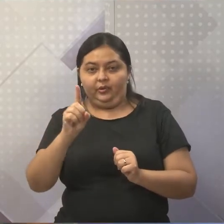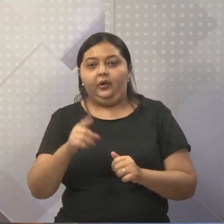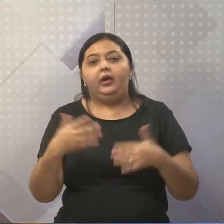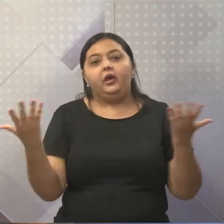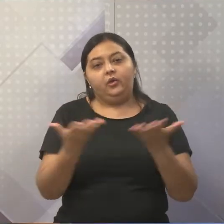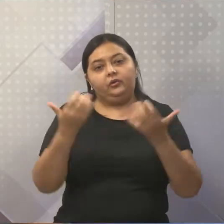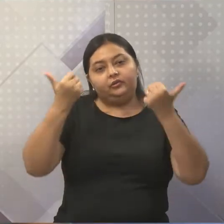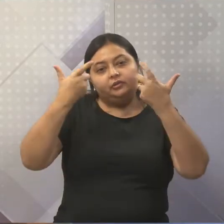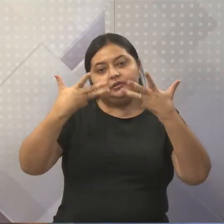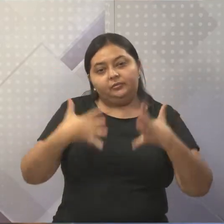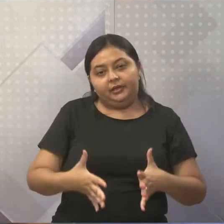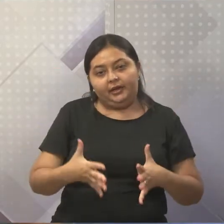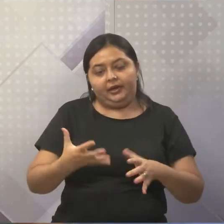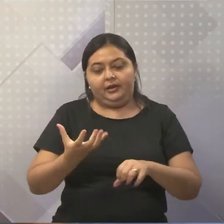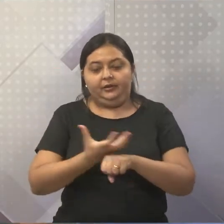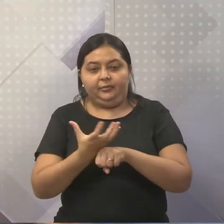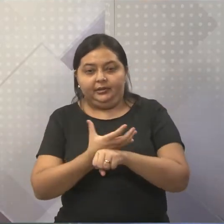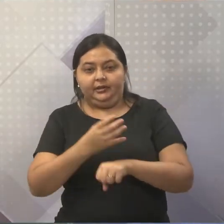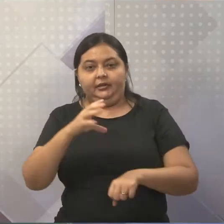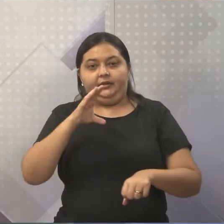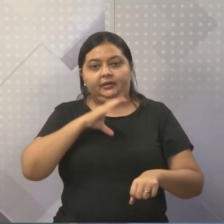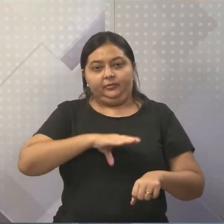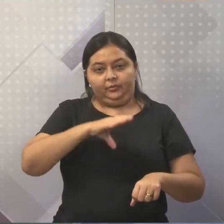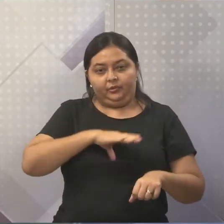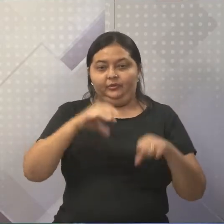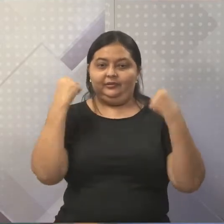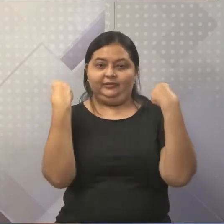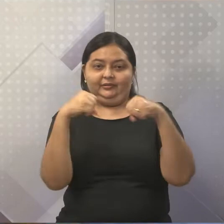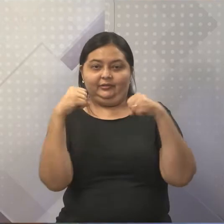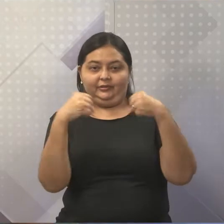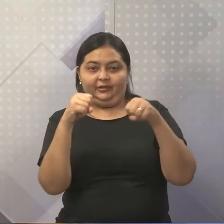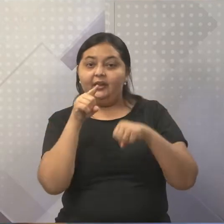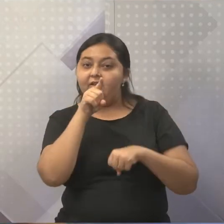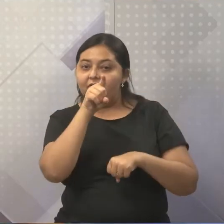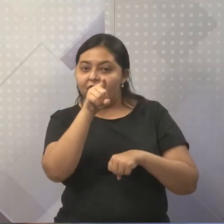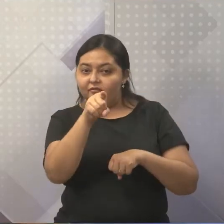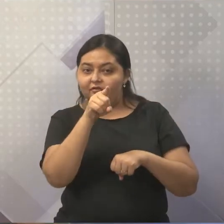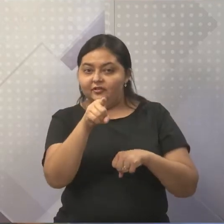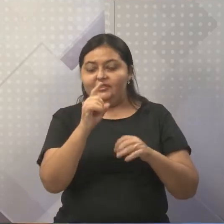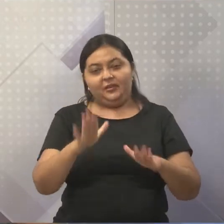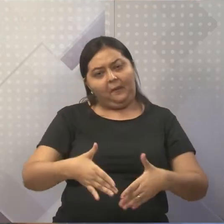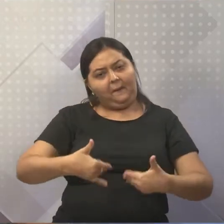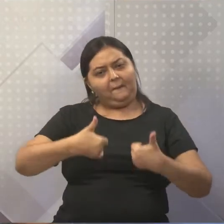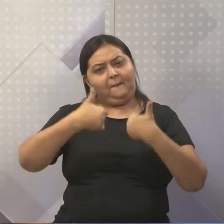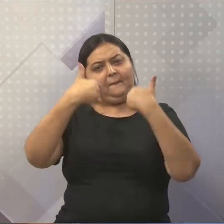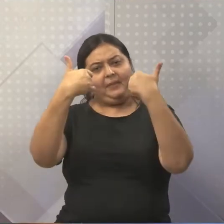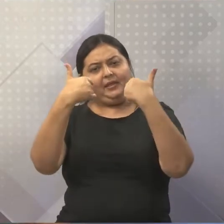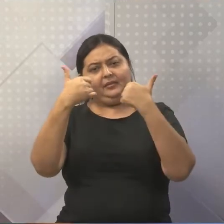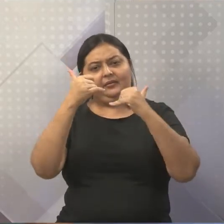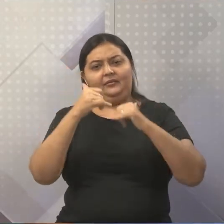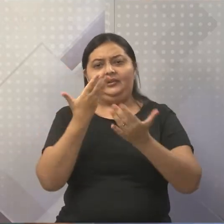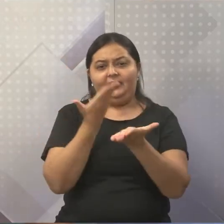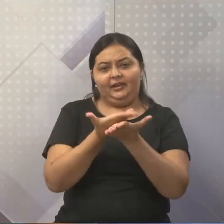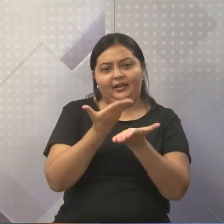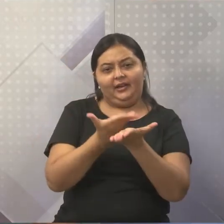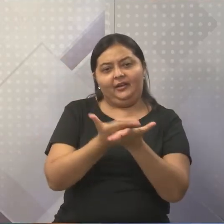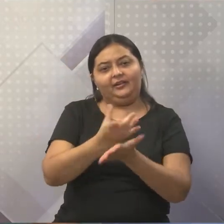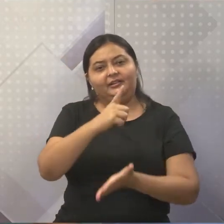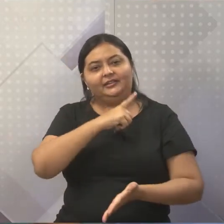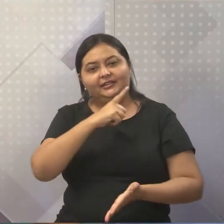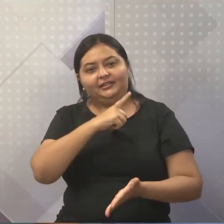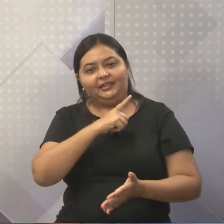sobre a relação entre educação física e língua portuguesa. E você vai levar o melhor dessa informação, dessa aula, para você